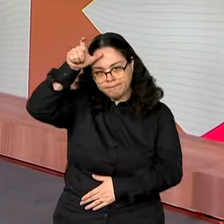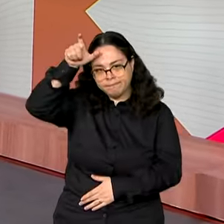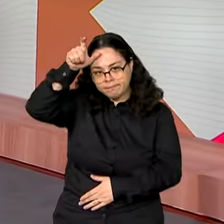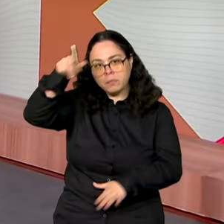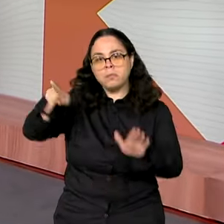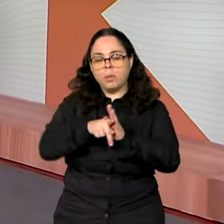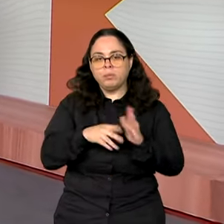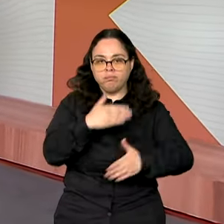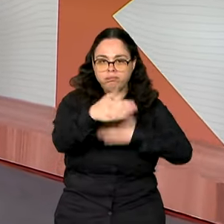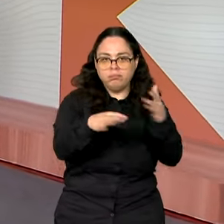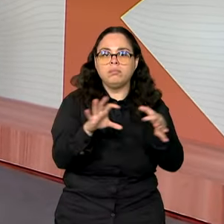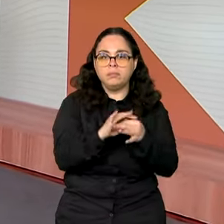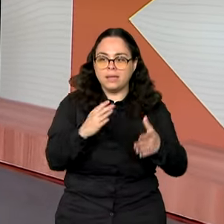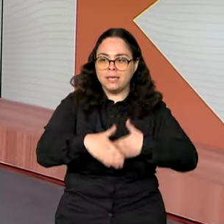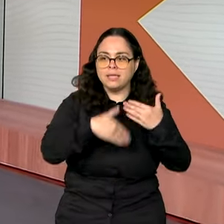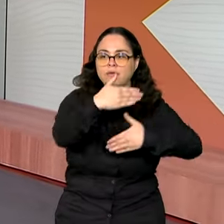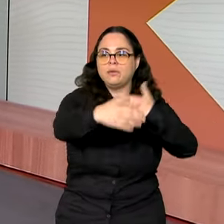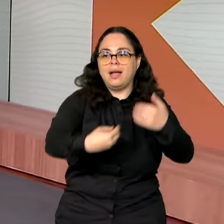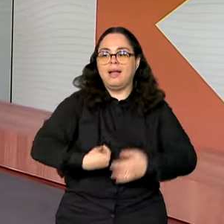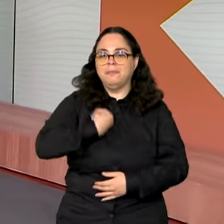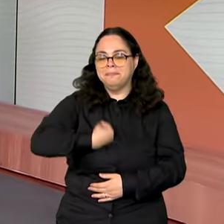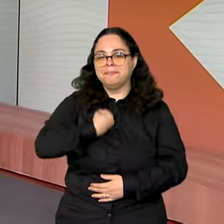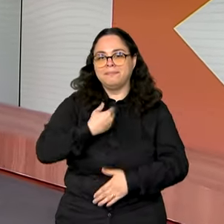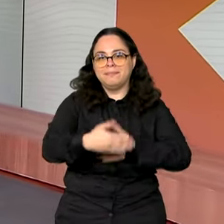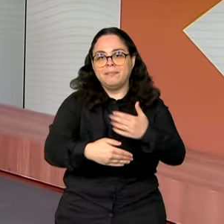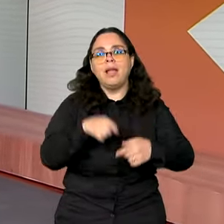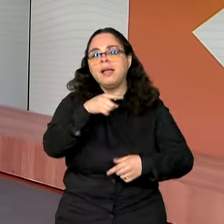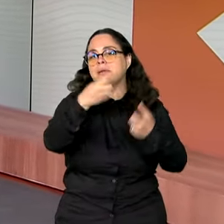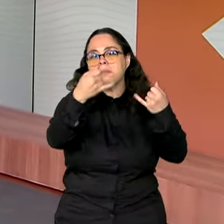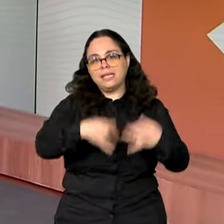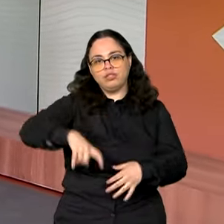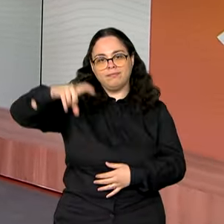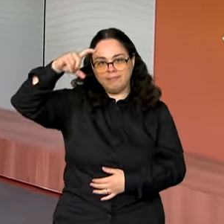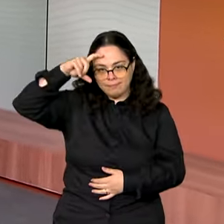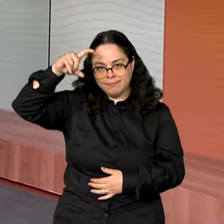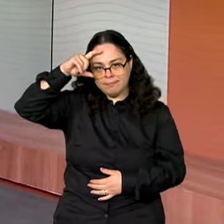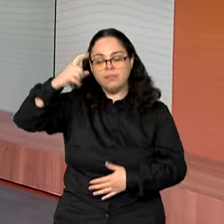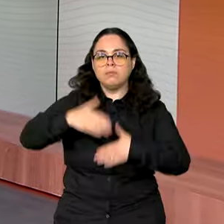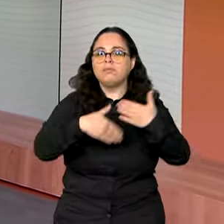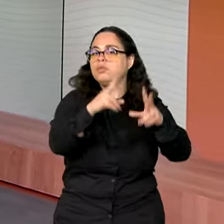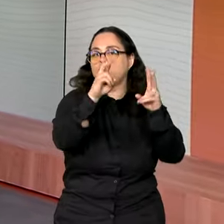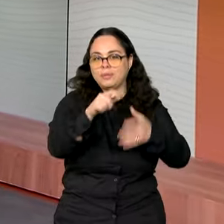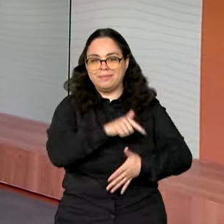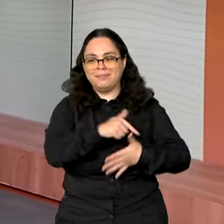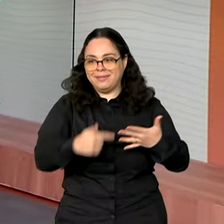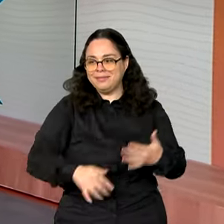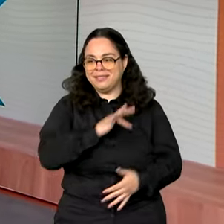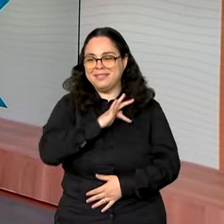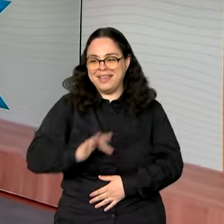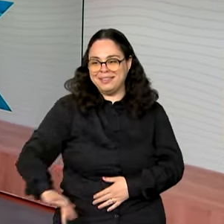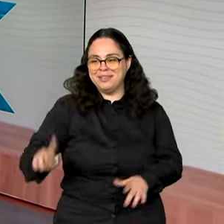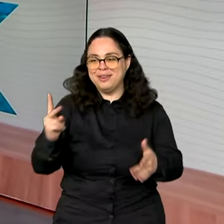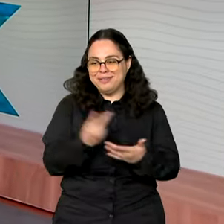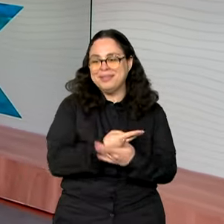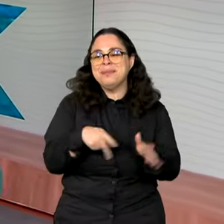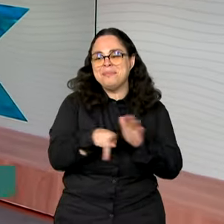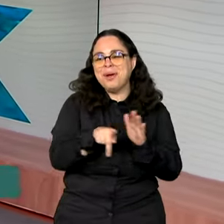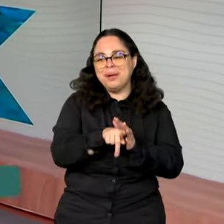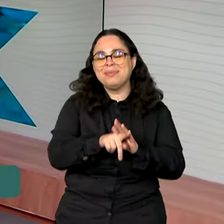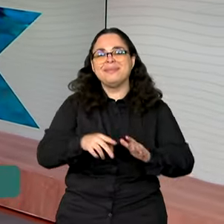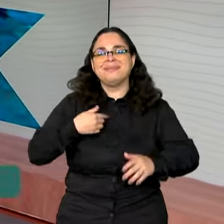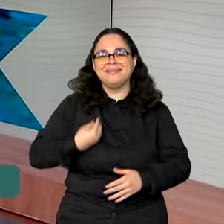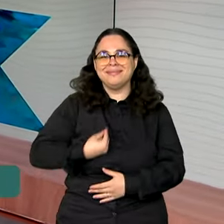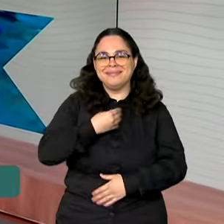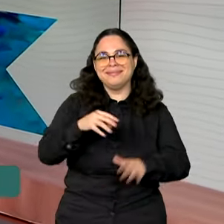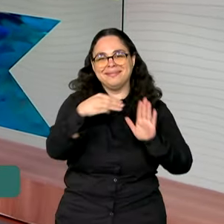Integração e do Desenvolvimento Regional. Ele destacou as ações do governo federal no combate às queimadas, como a medida